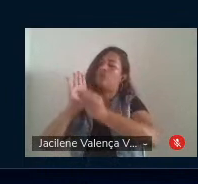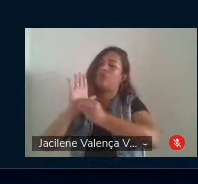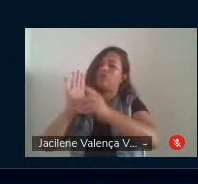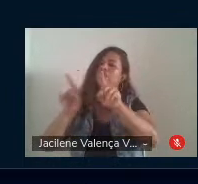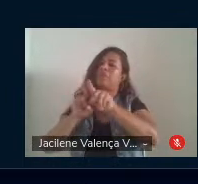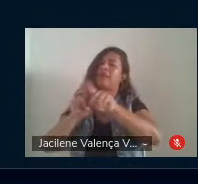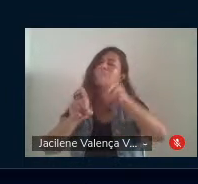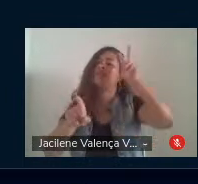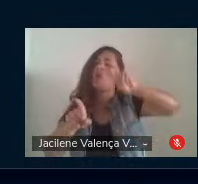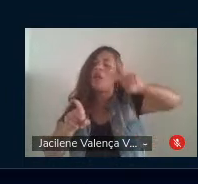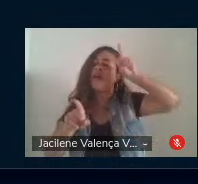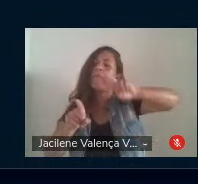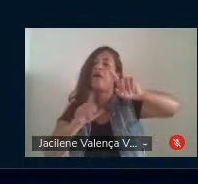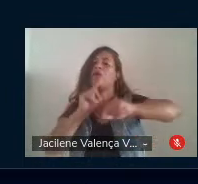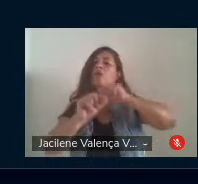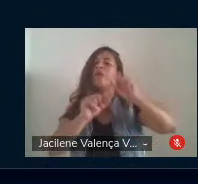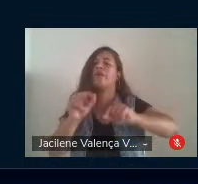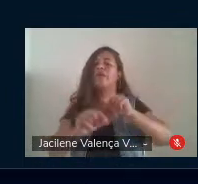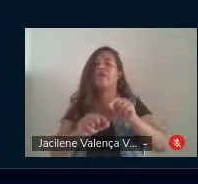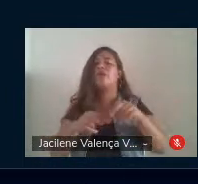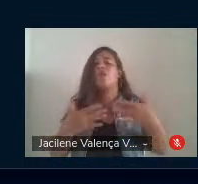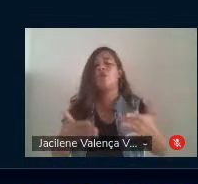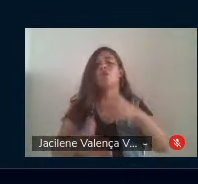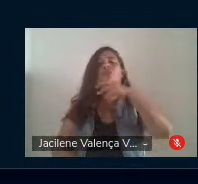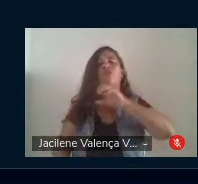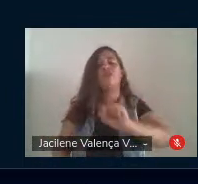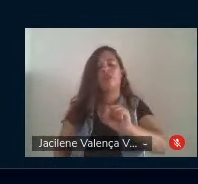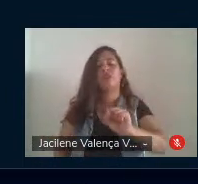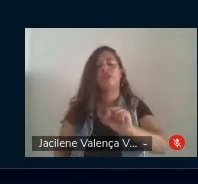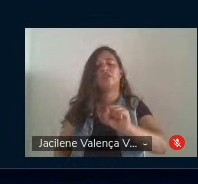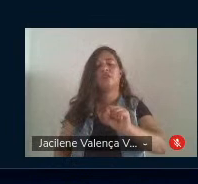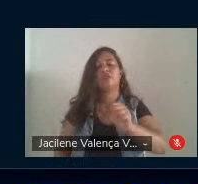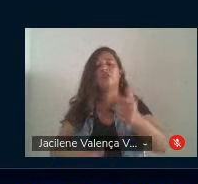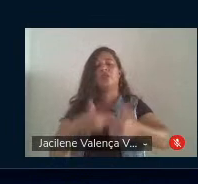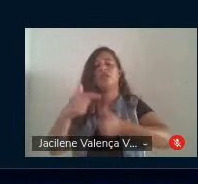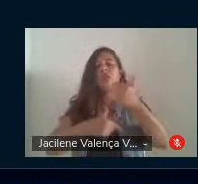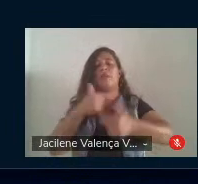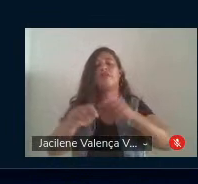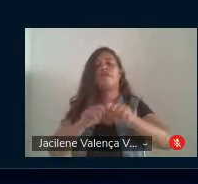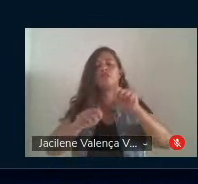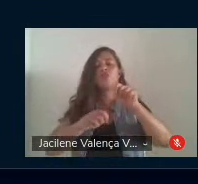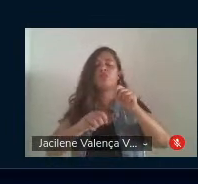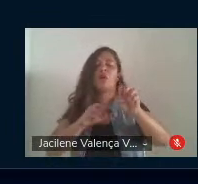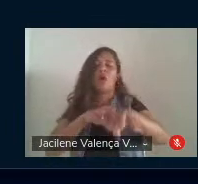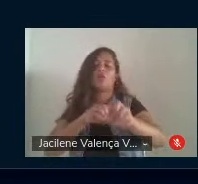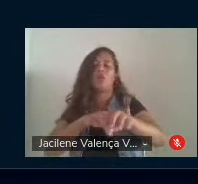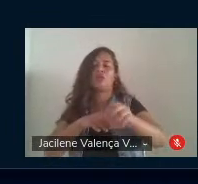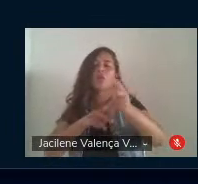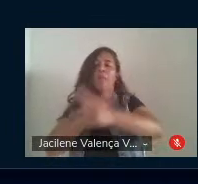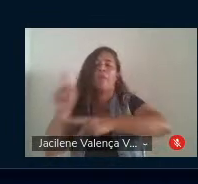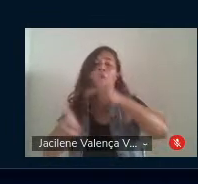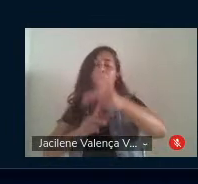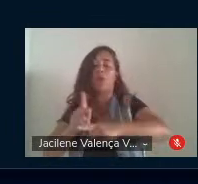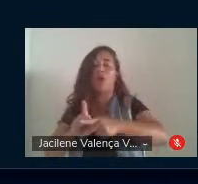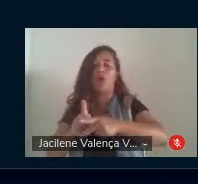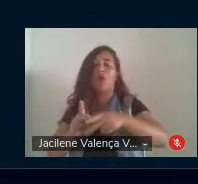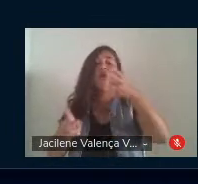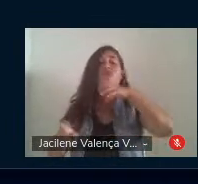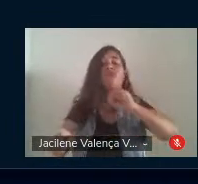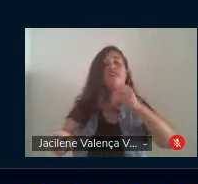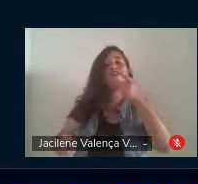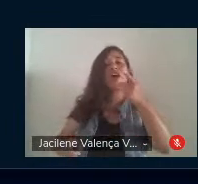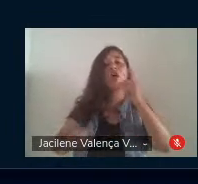lembrar de um, quando o Freire trabalha, né? O que fazia na educação popular, né? E ele vai dizer, olha, os